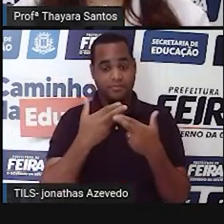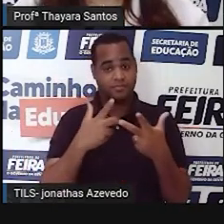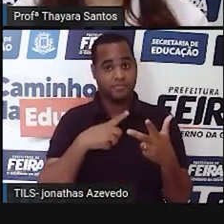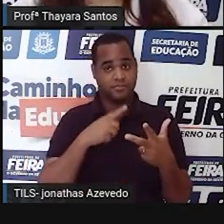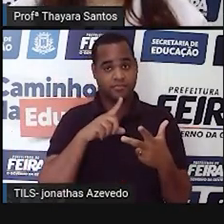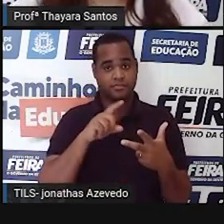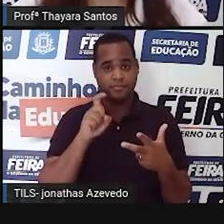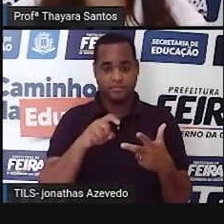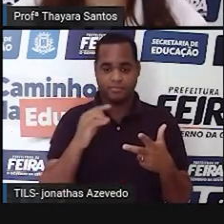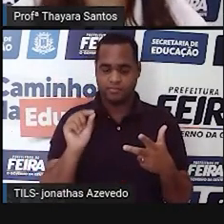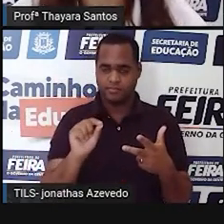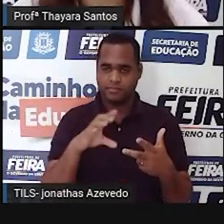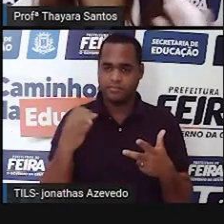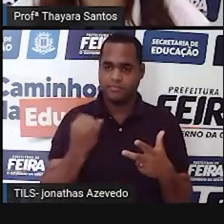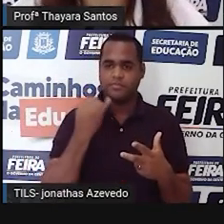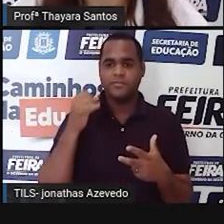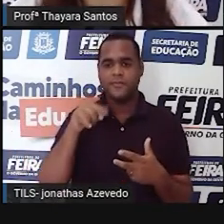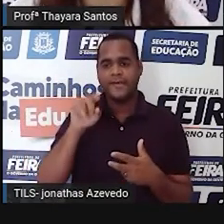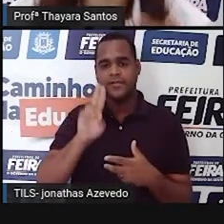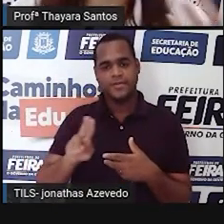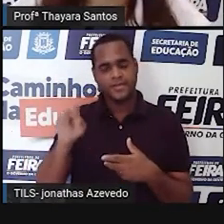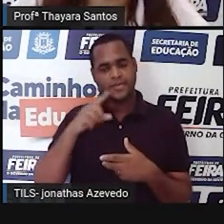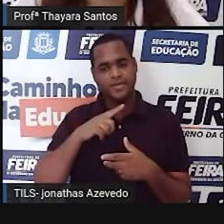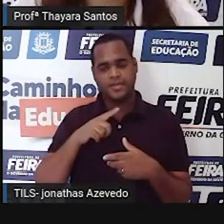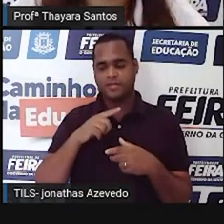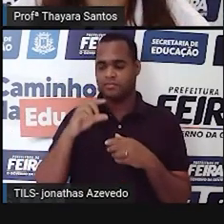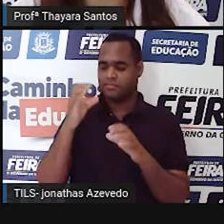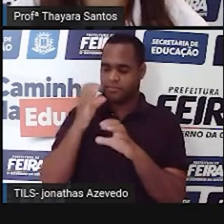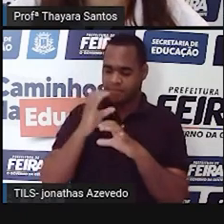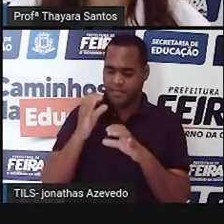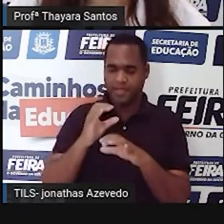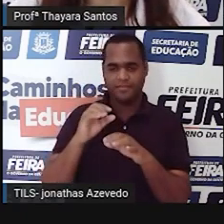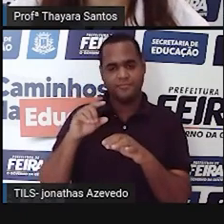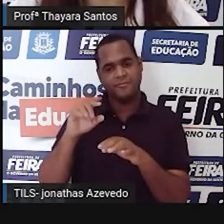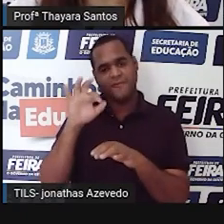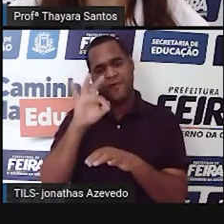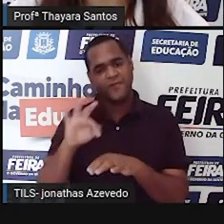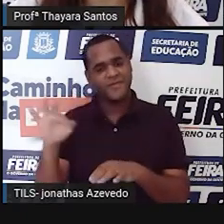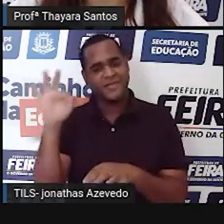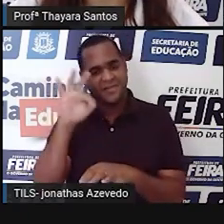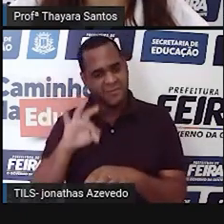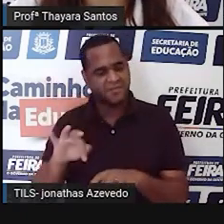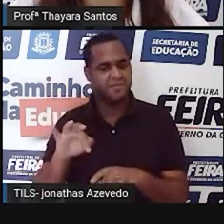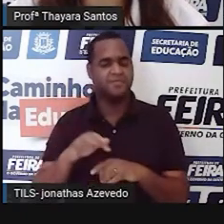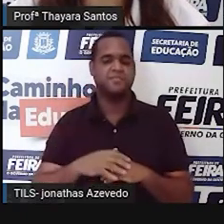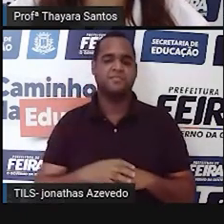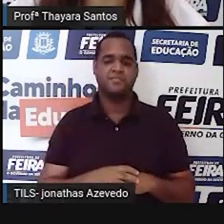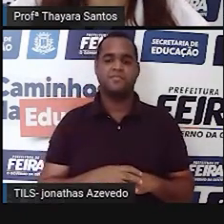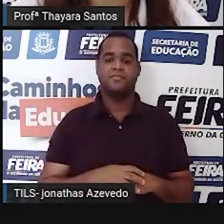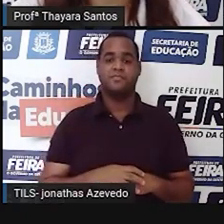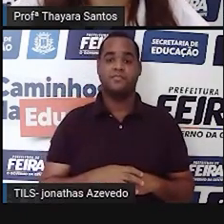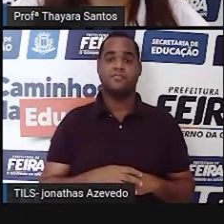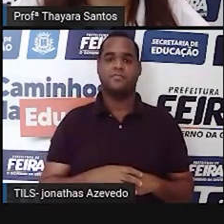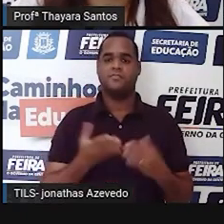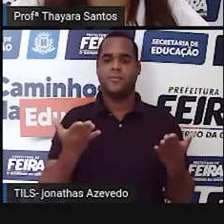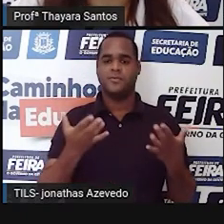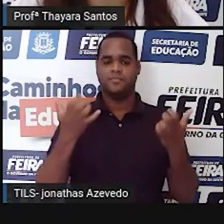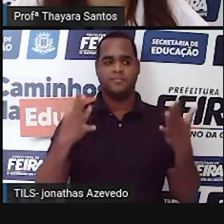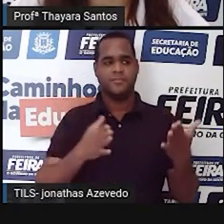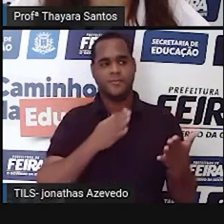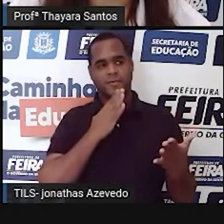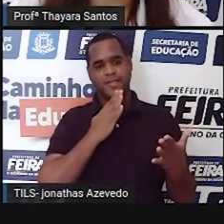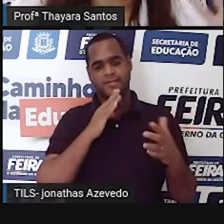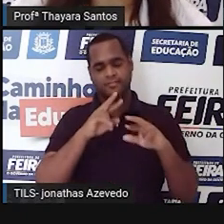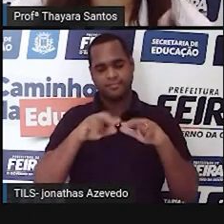estrutura que hoje a gente utiliza nos laboratórios, nas universidades e hoje a gente tem muito conhecimento,